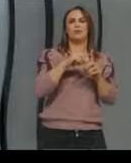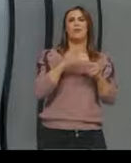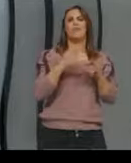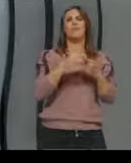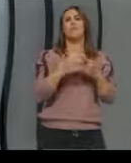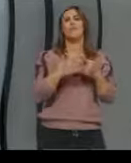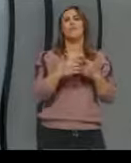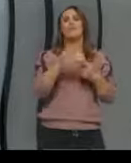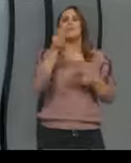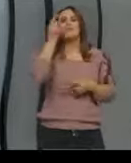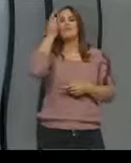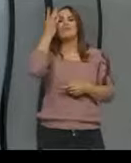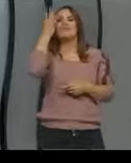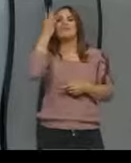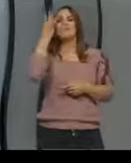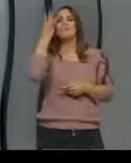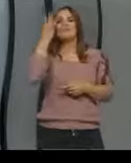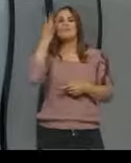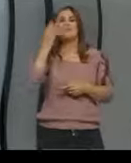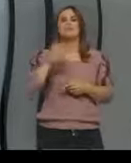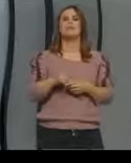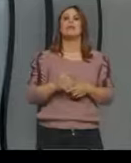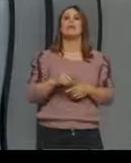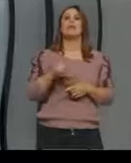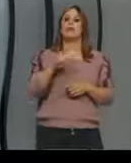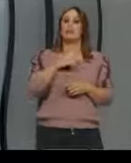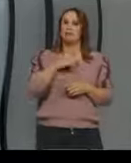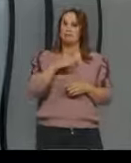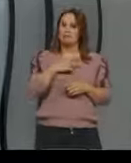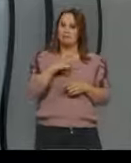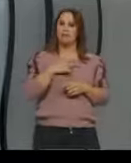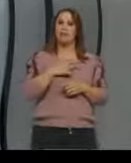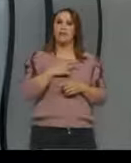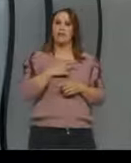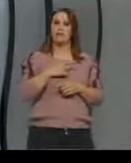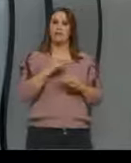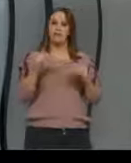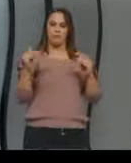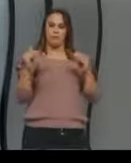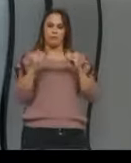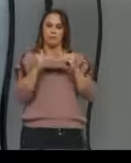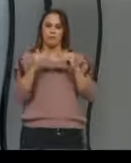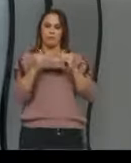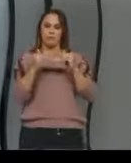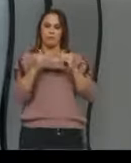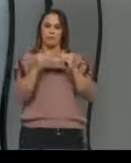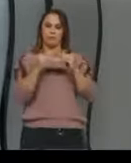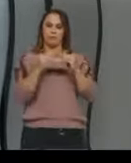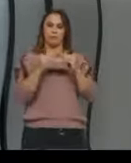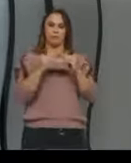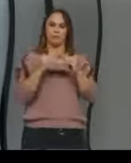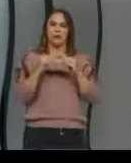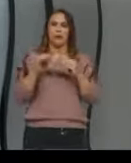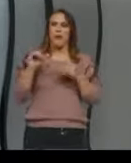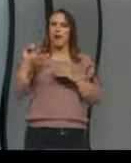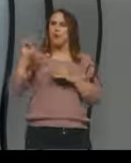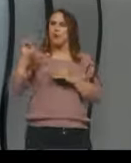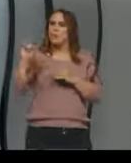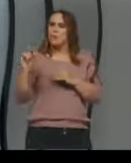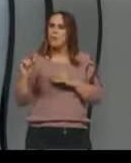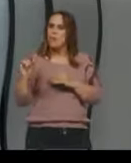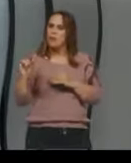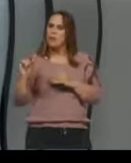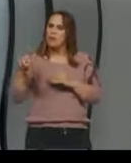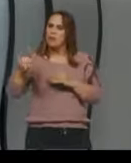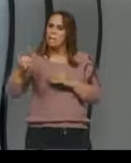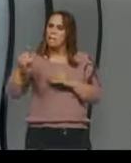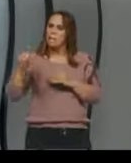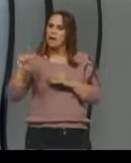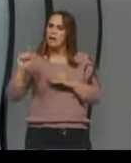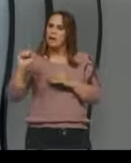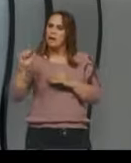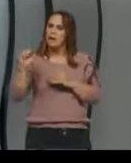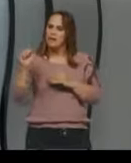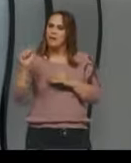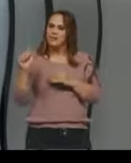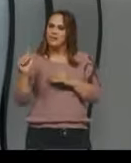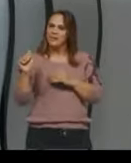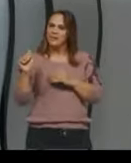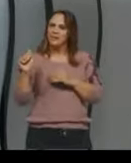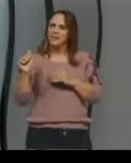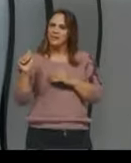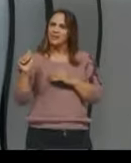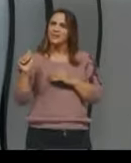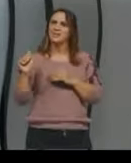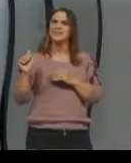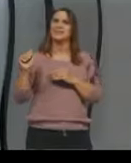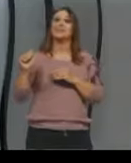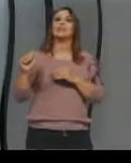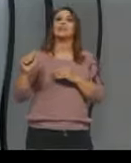carga elétrica e a massa que é constante nesses fragmentos. Então o movimento do fragmento menor será maior